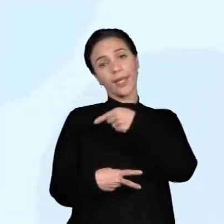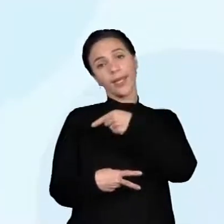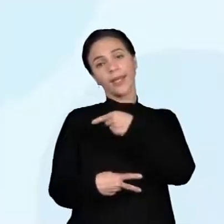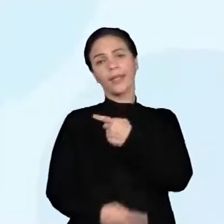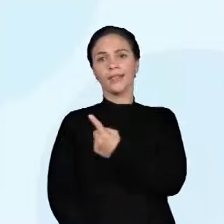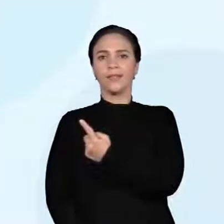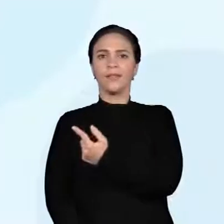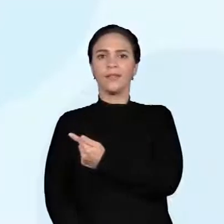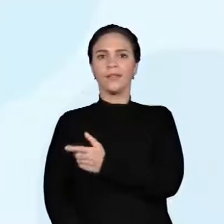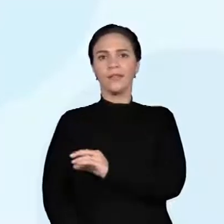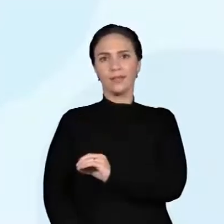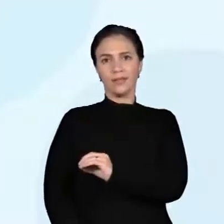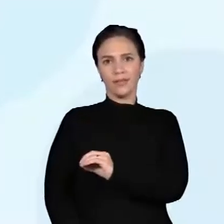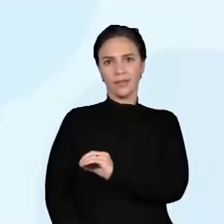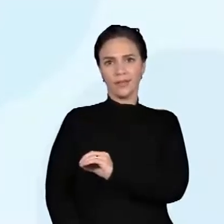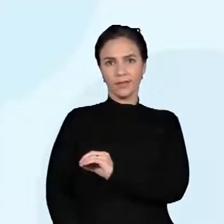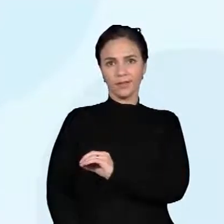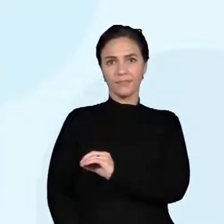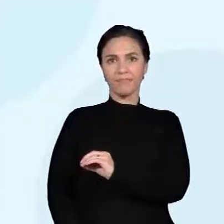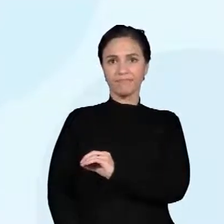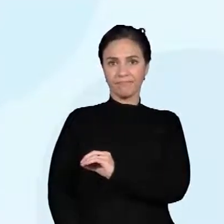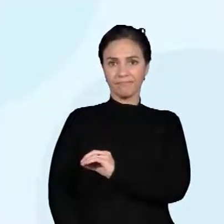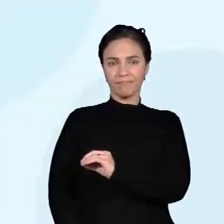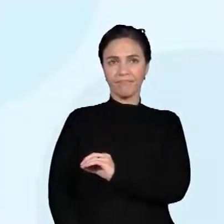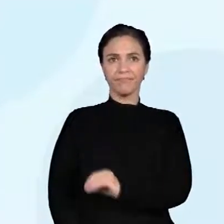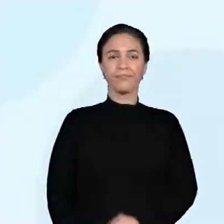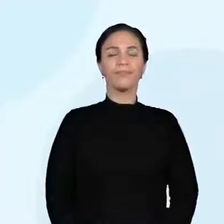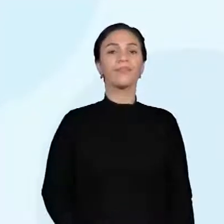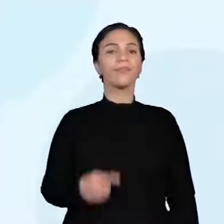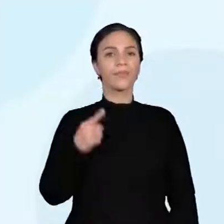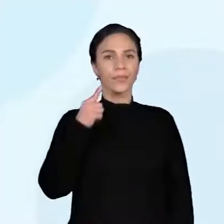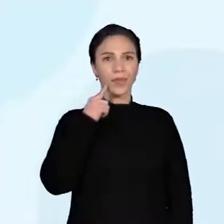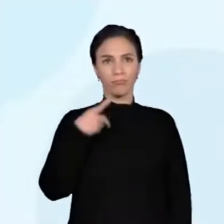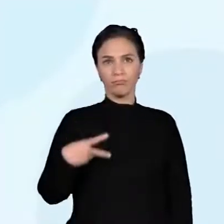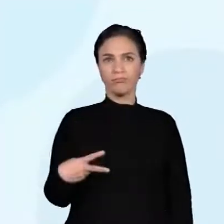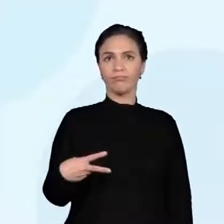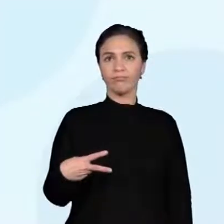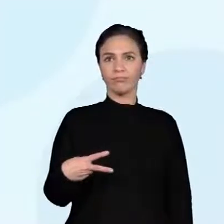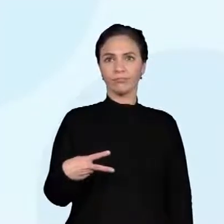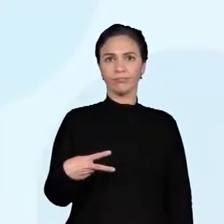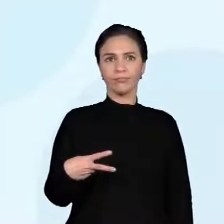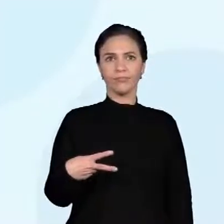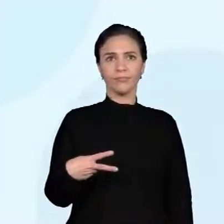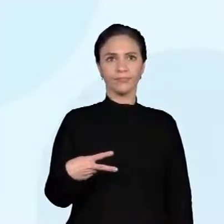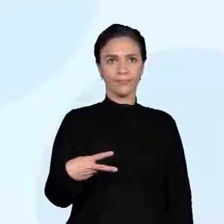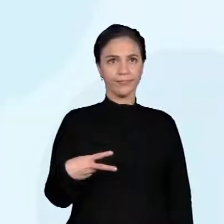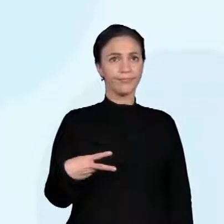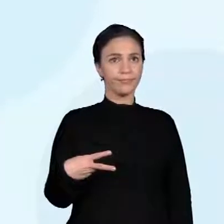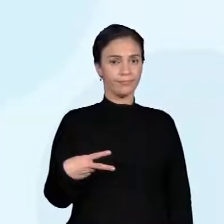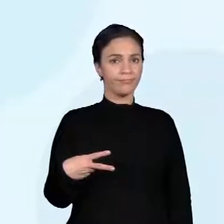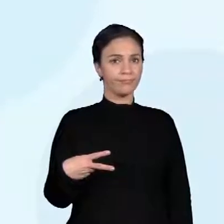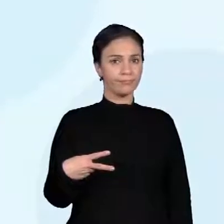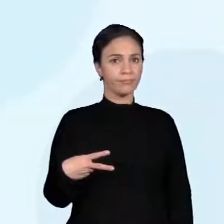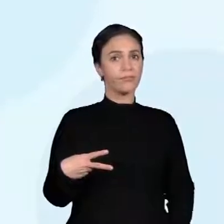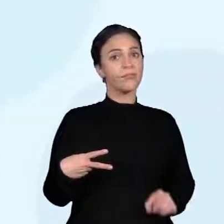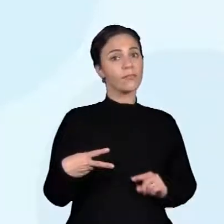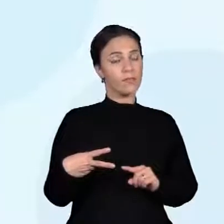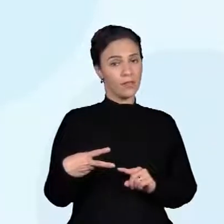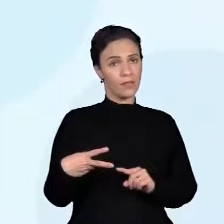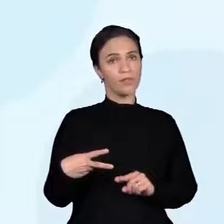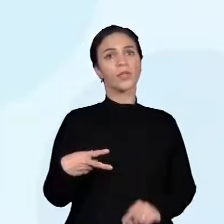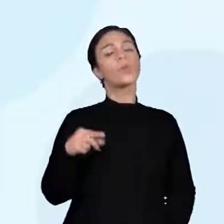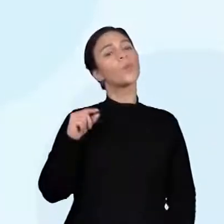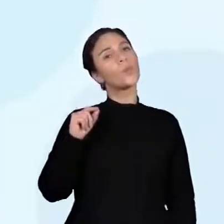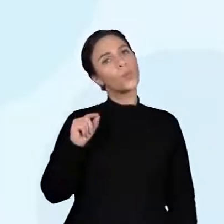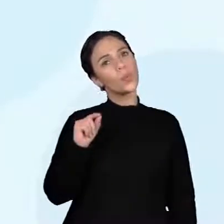aqui descobrimos que o resultado dessa adição é maior do